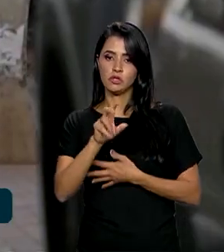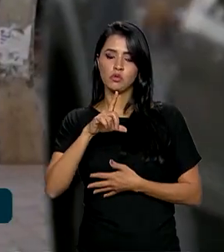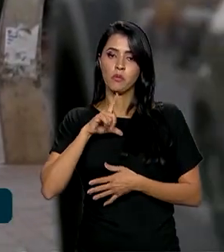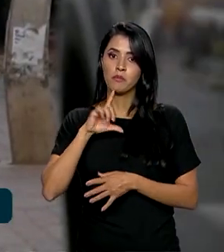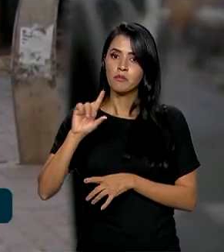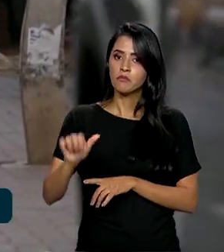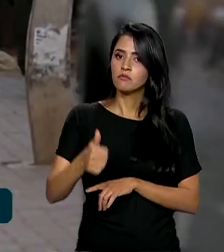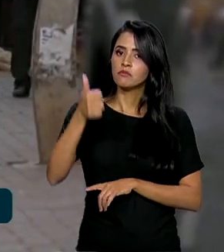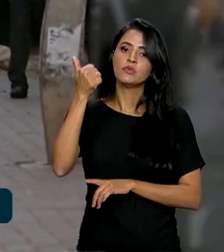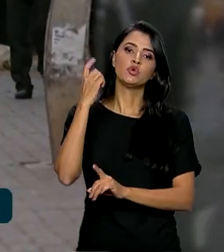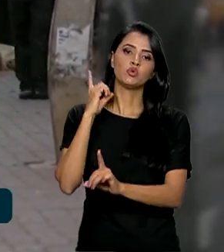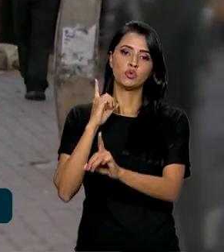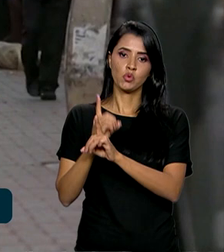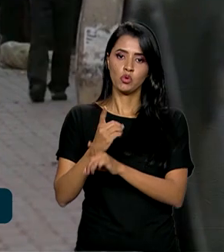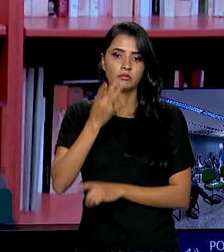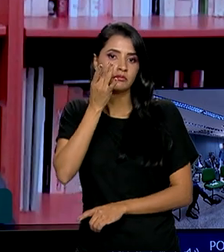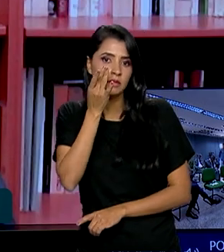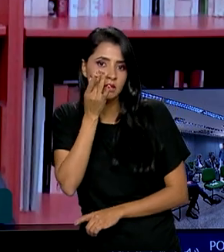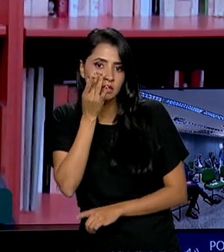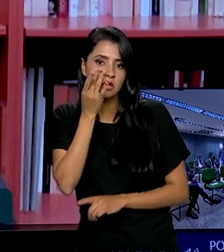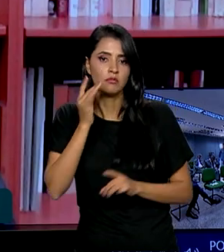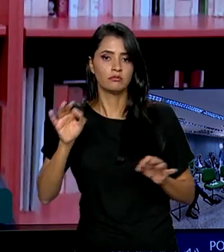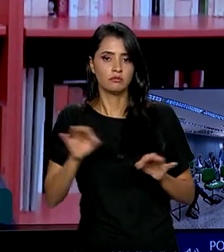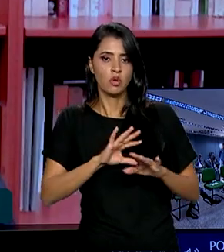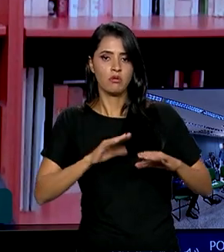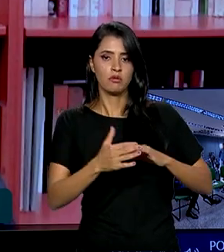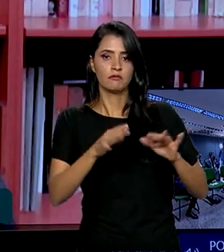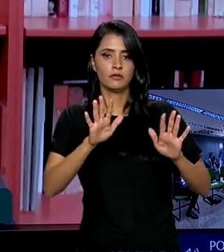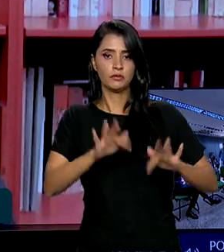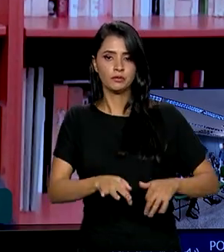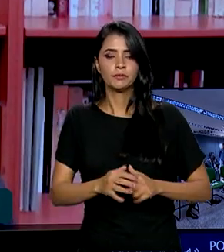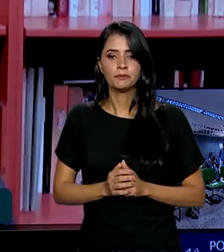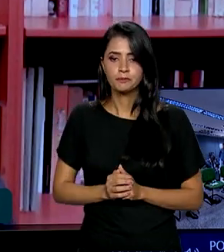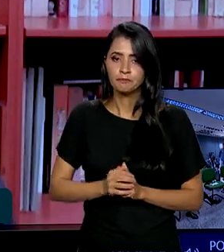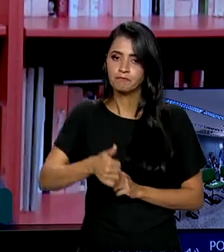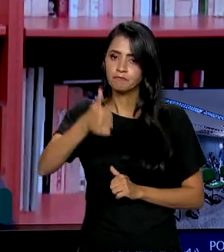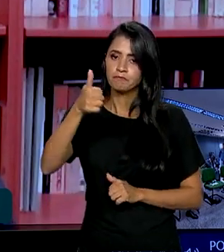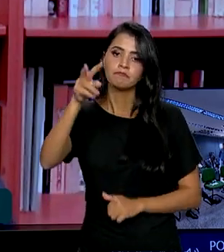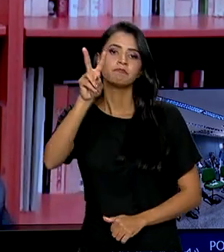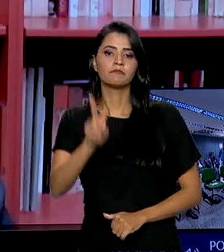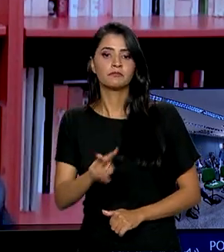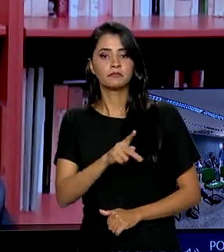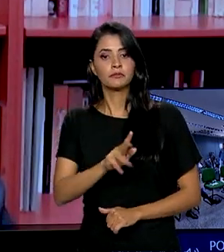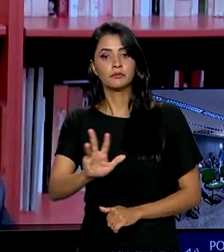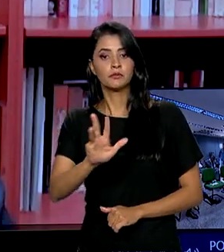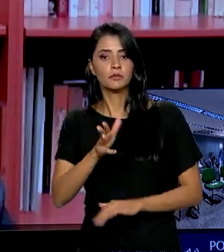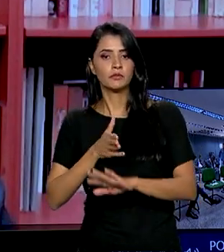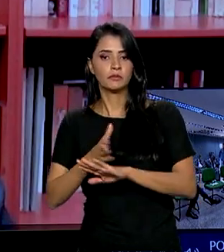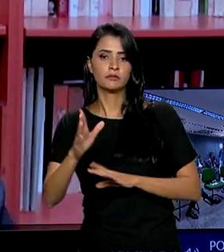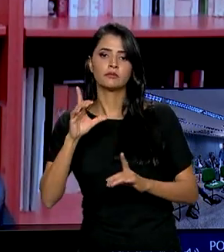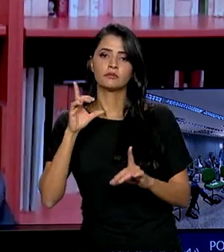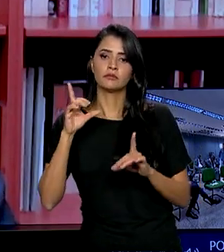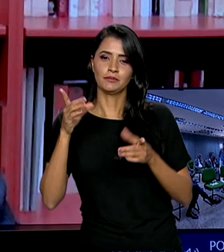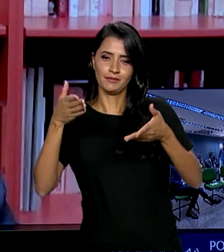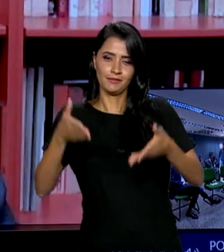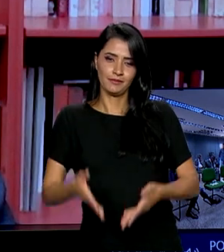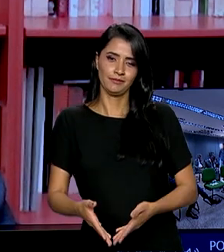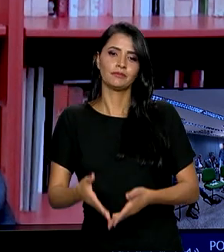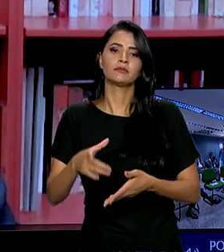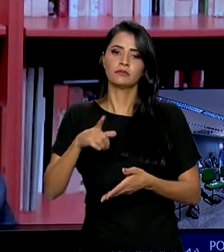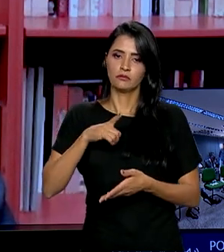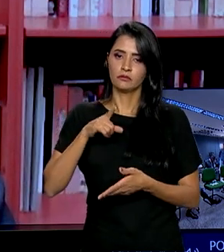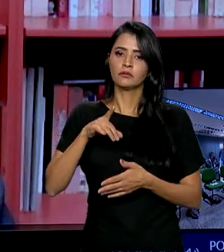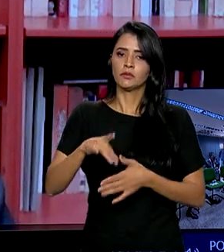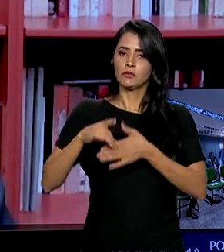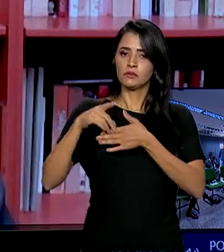presencial pós-pandemia. Não será a primeira vez que o presidente Lula participa de uma cúpula do BRICS. Na verdade, ele será